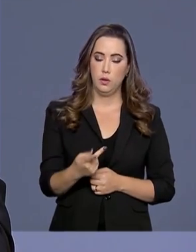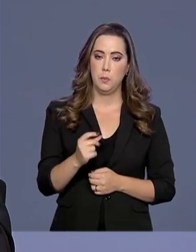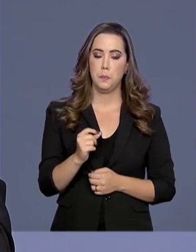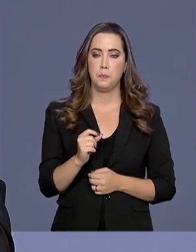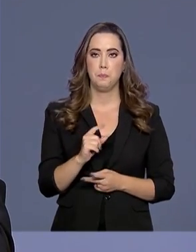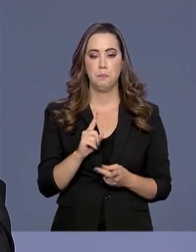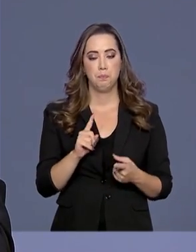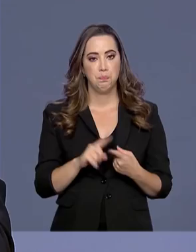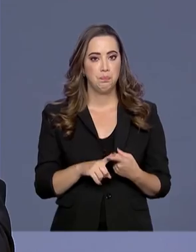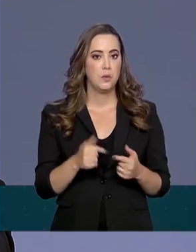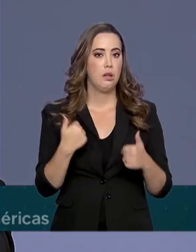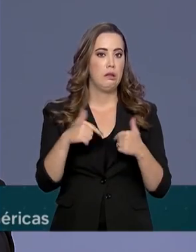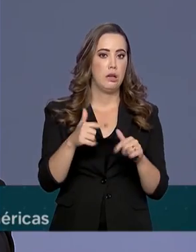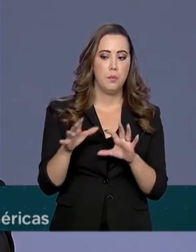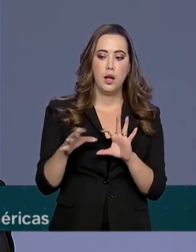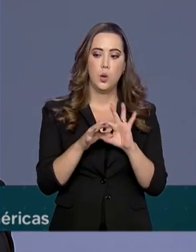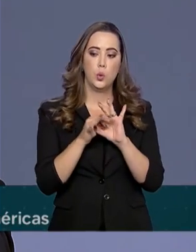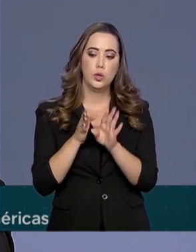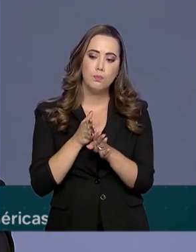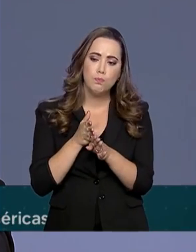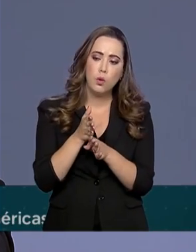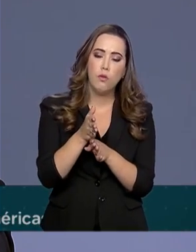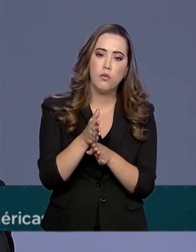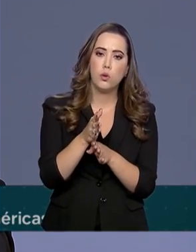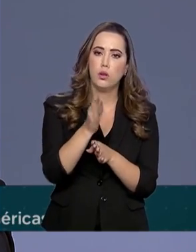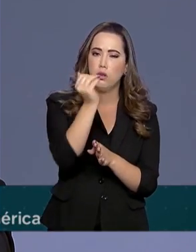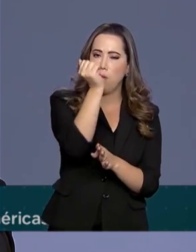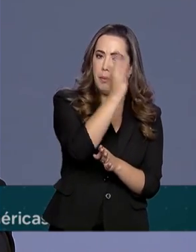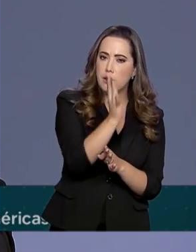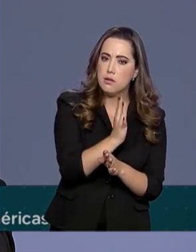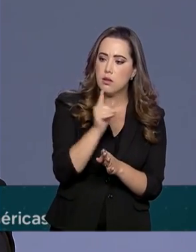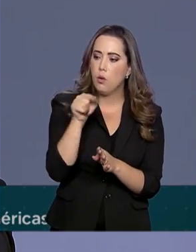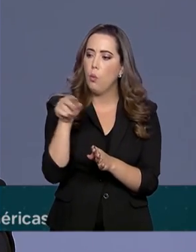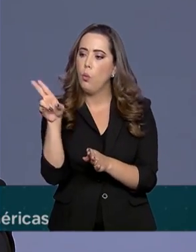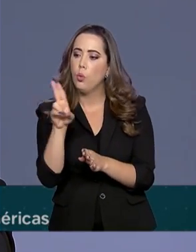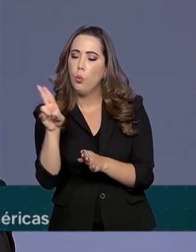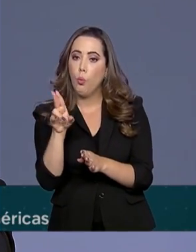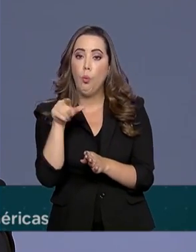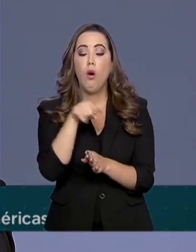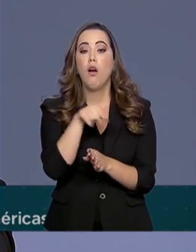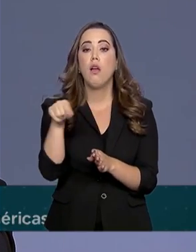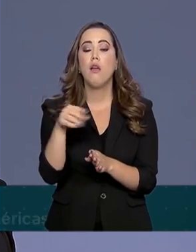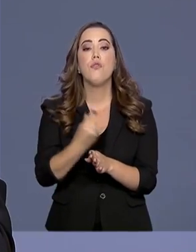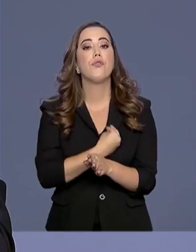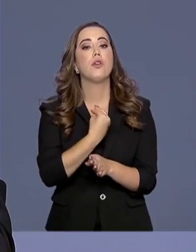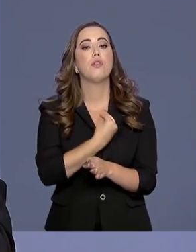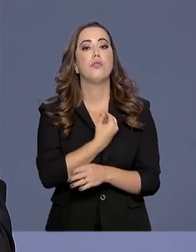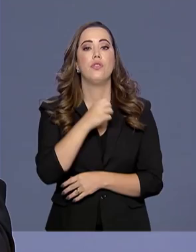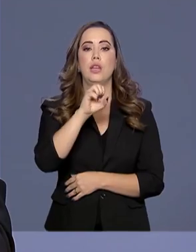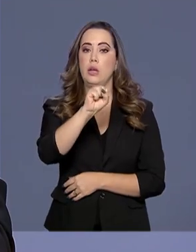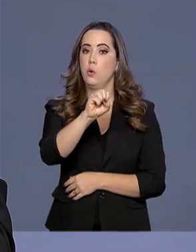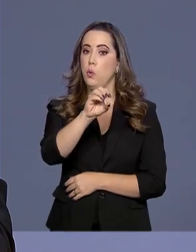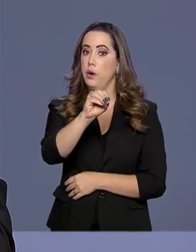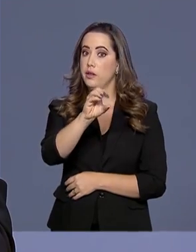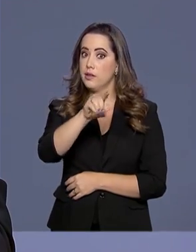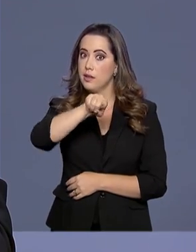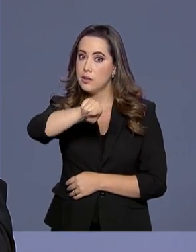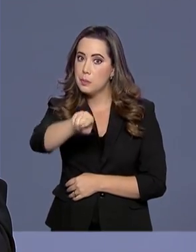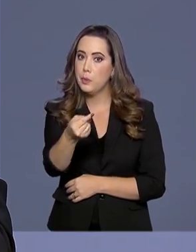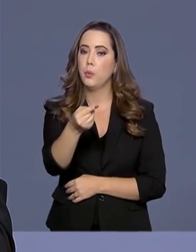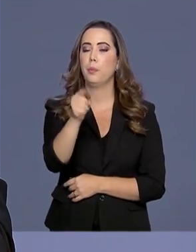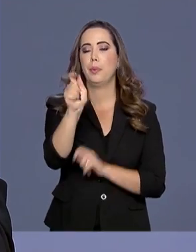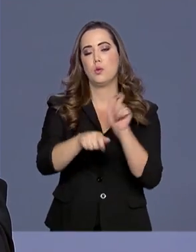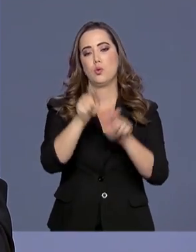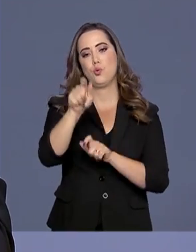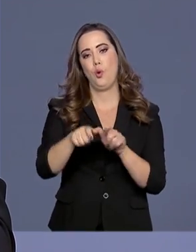ao trabalho conjunto na região de fronteira, onde habitam 800 mil pessoas. E